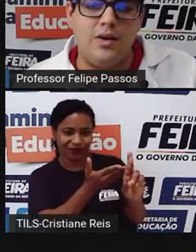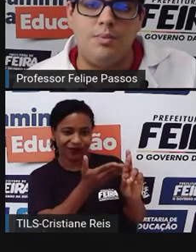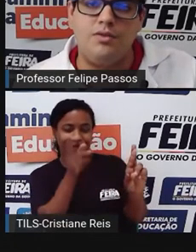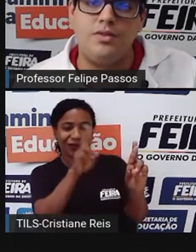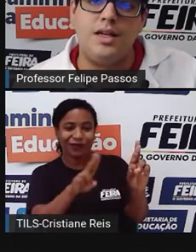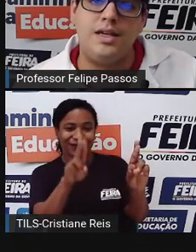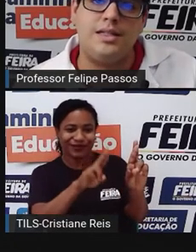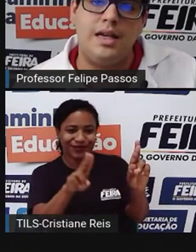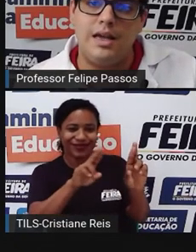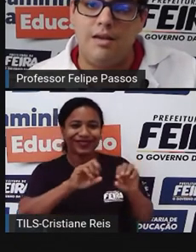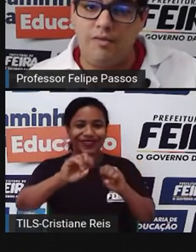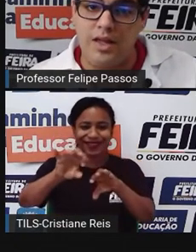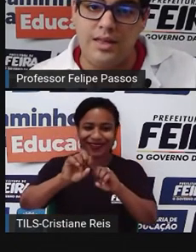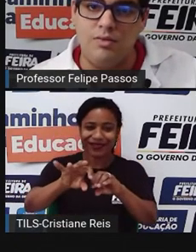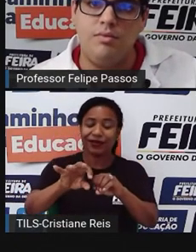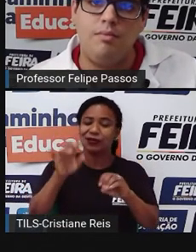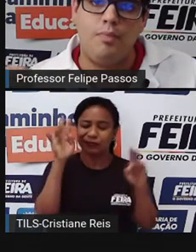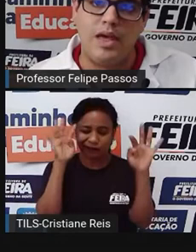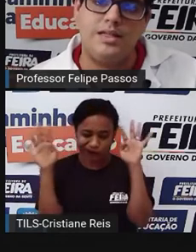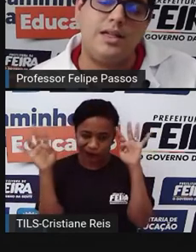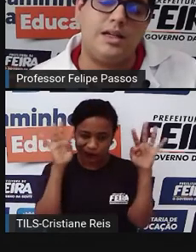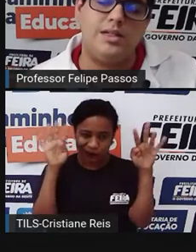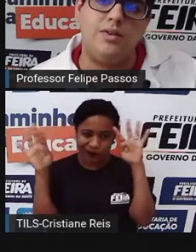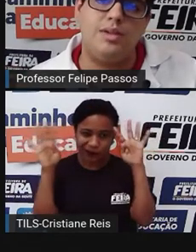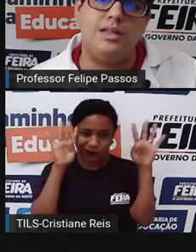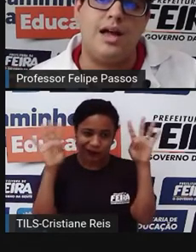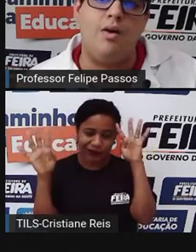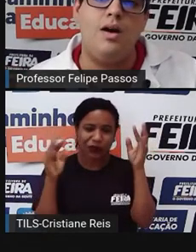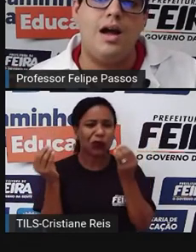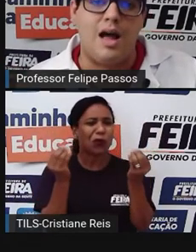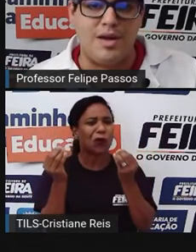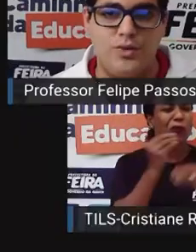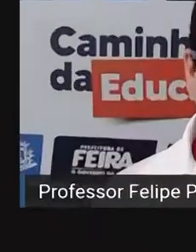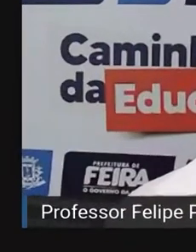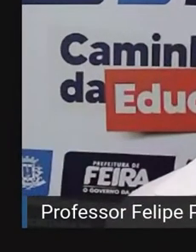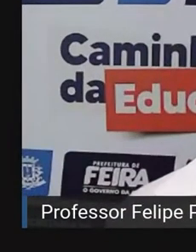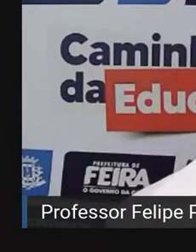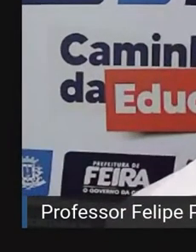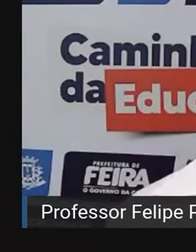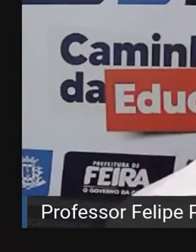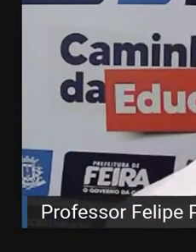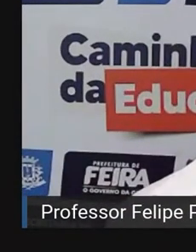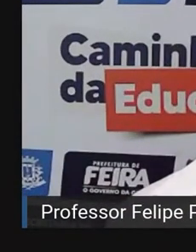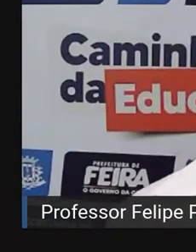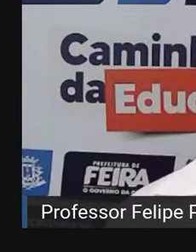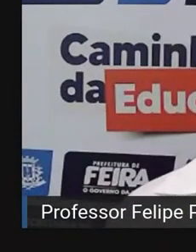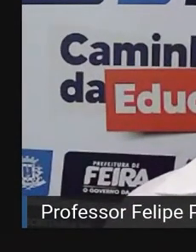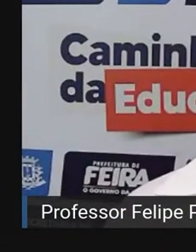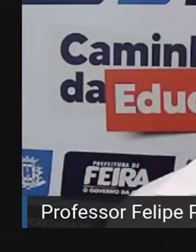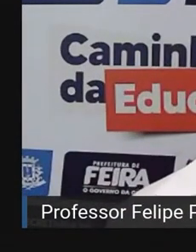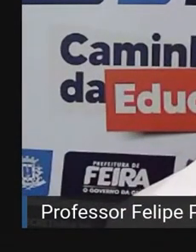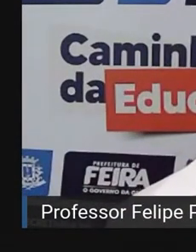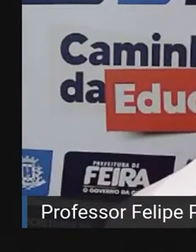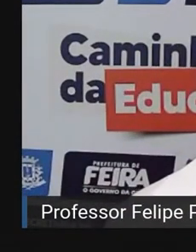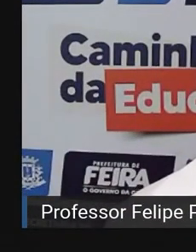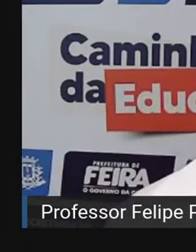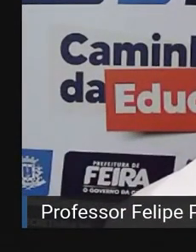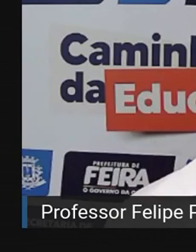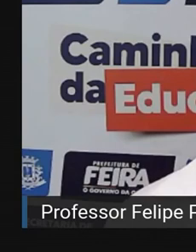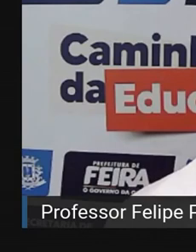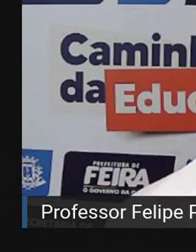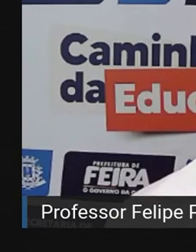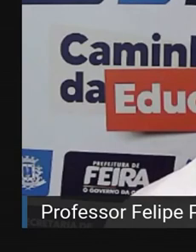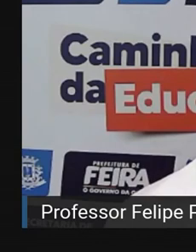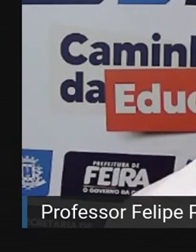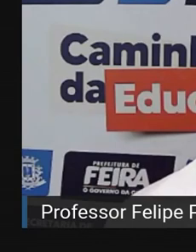preparar essa aula para vocês, reflitam, pensem na questão ambiental, a Amazônia pode até estar longe da gente, mas ela influencia diretamente